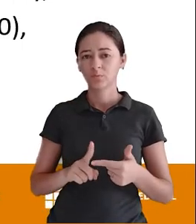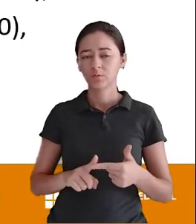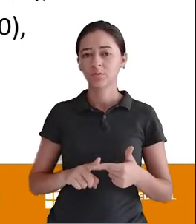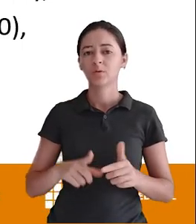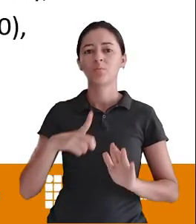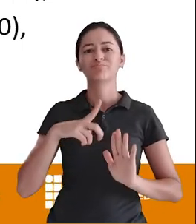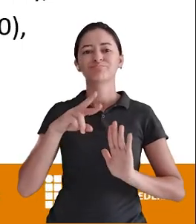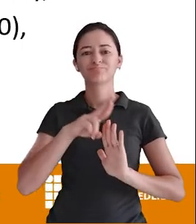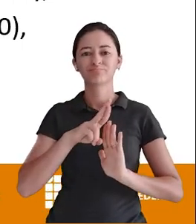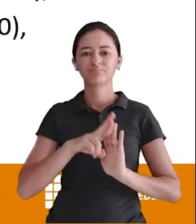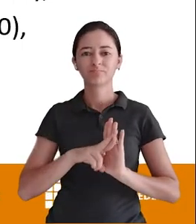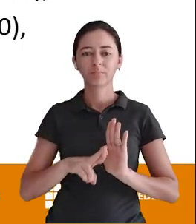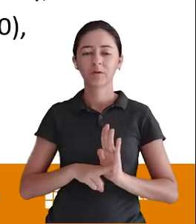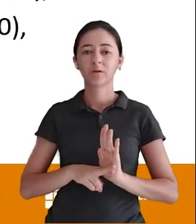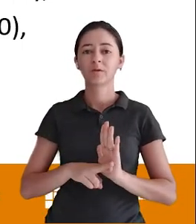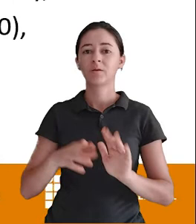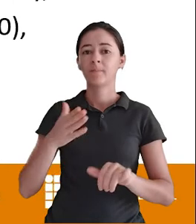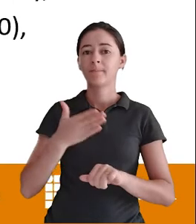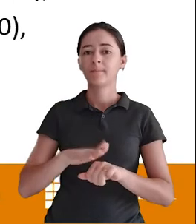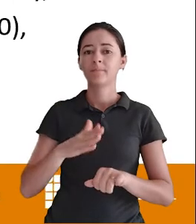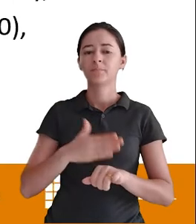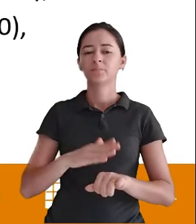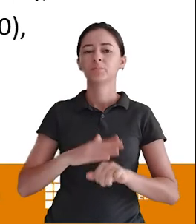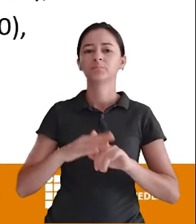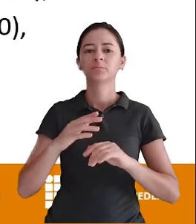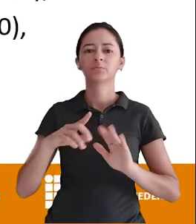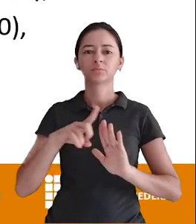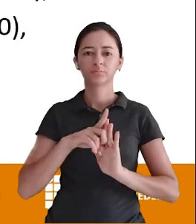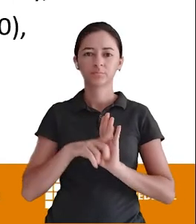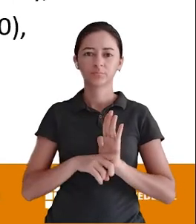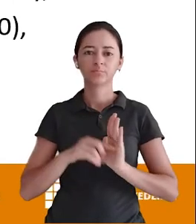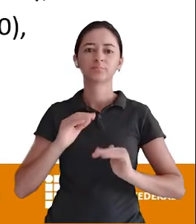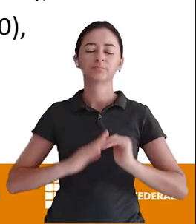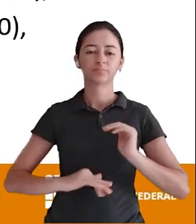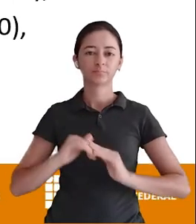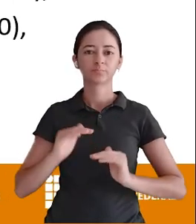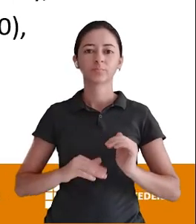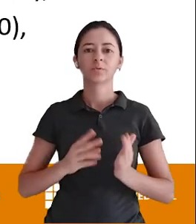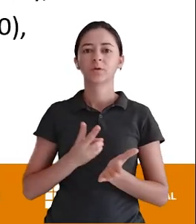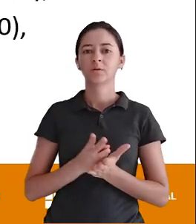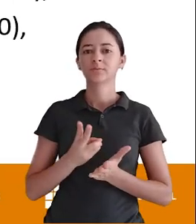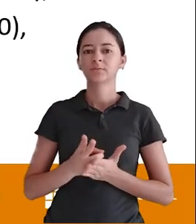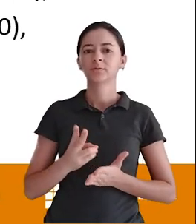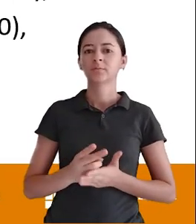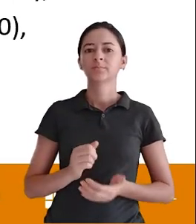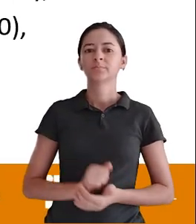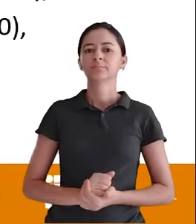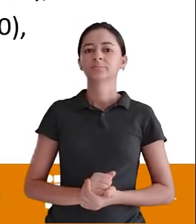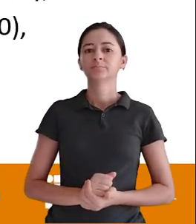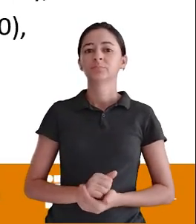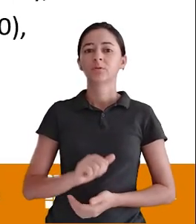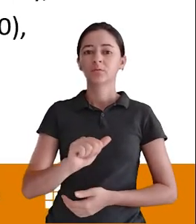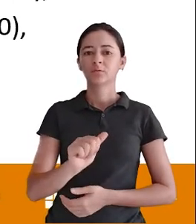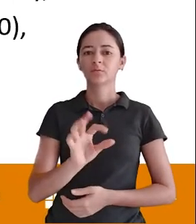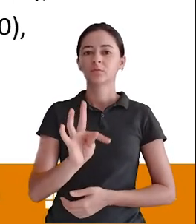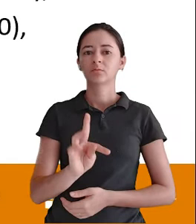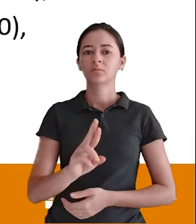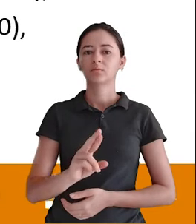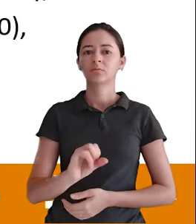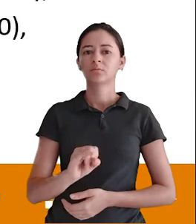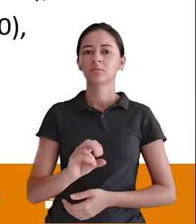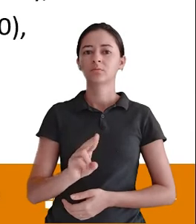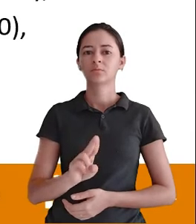Isso é uma regra De boa prática De programação Também Tá bom? Sempre O primeiro atributo É a